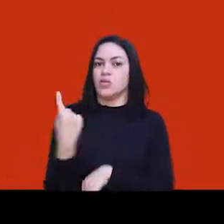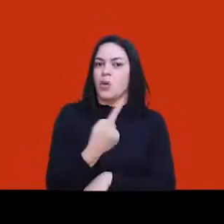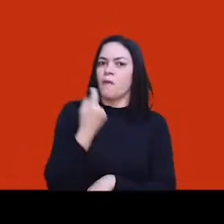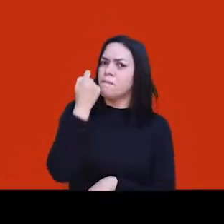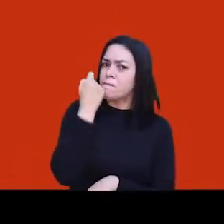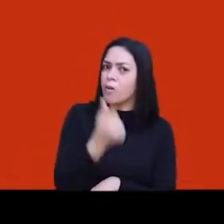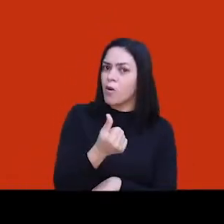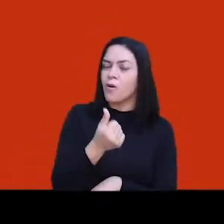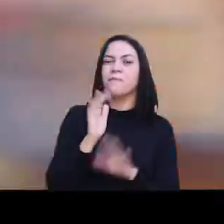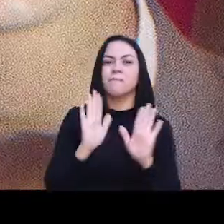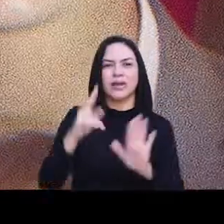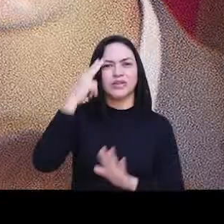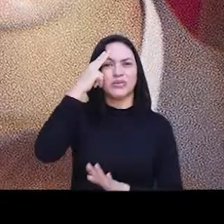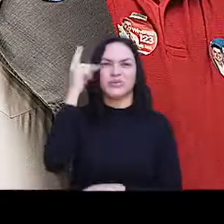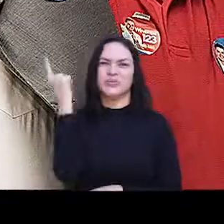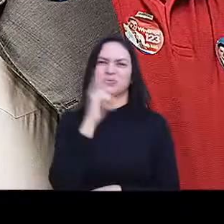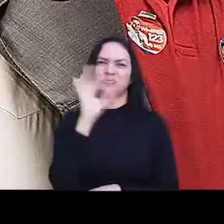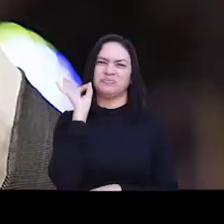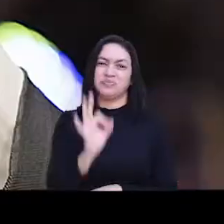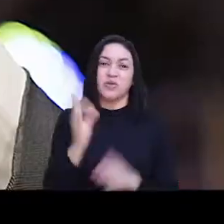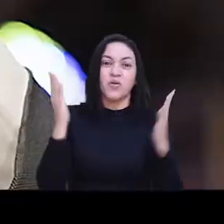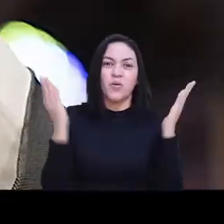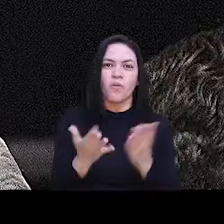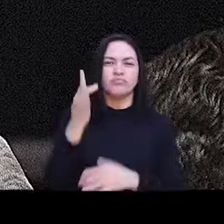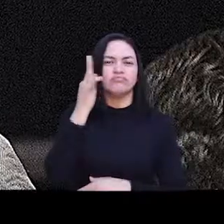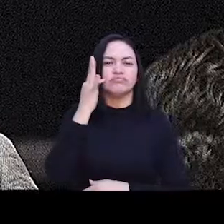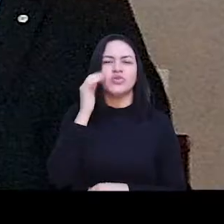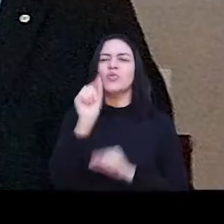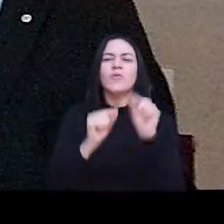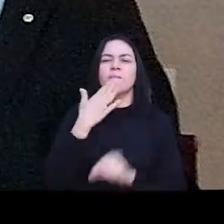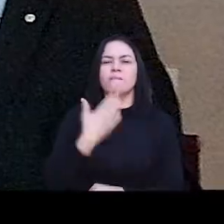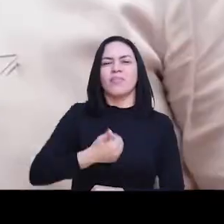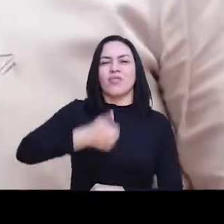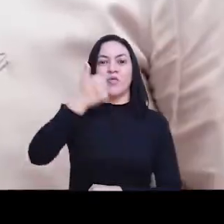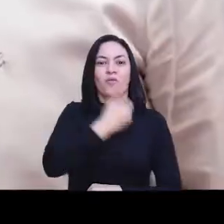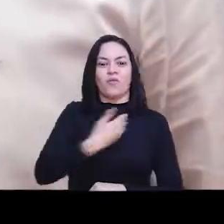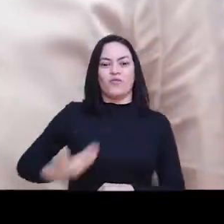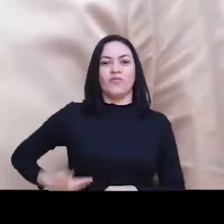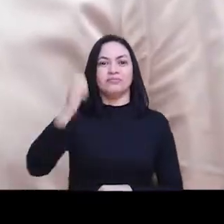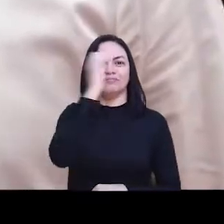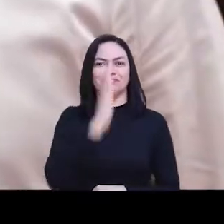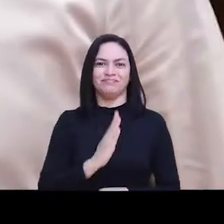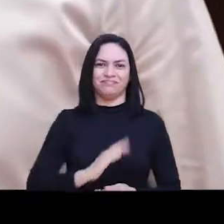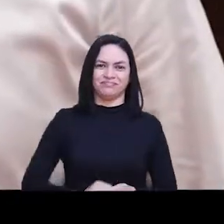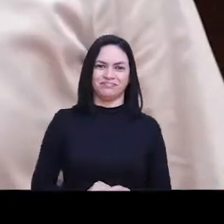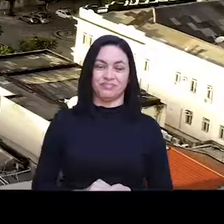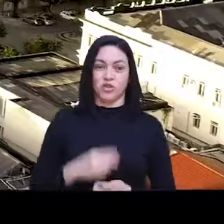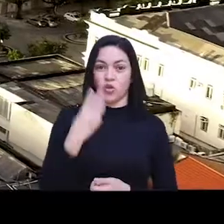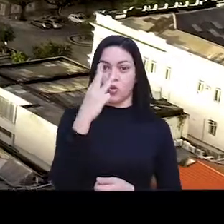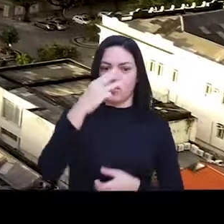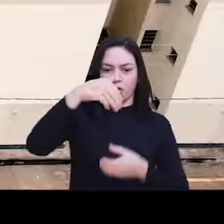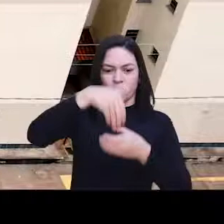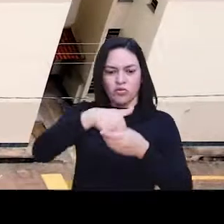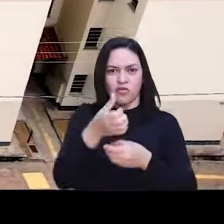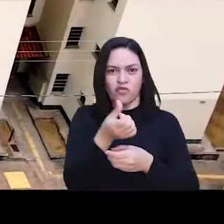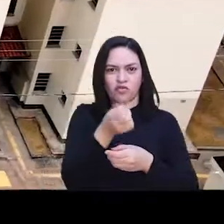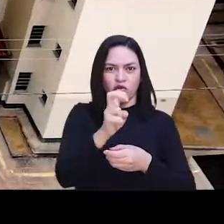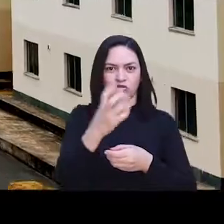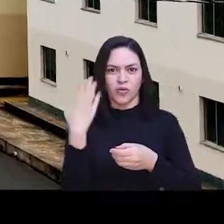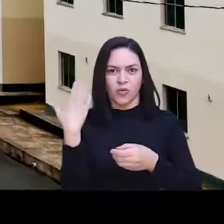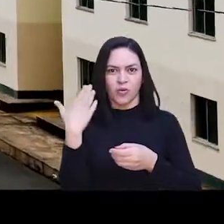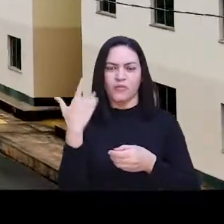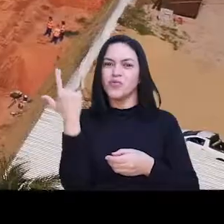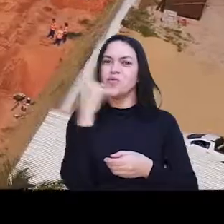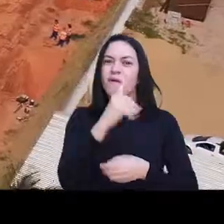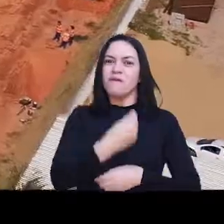Éramos poucos, mas aquele sonho deu certo. E hoje Flávio é o melhor governador do Brasil. O Maranhão votou no 65